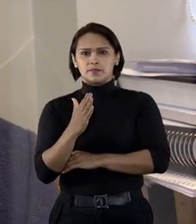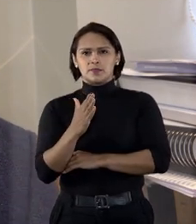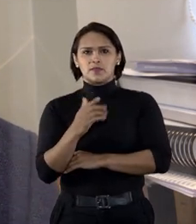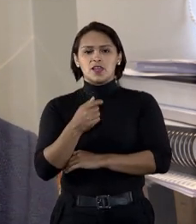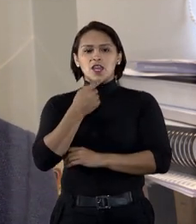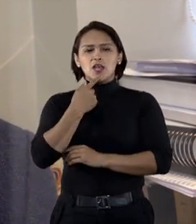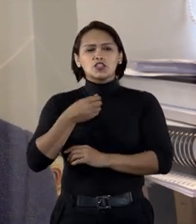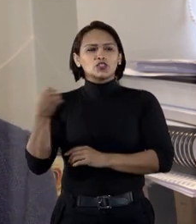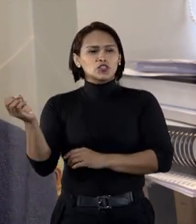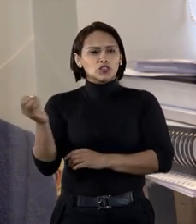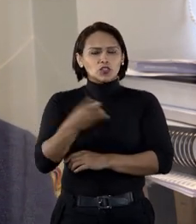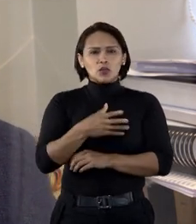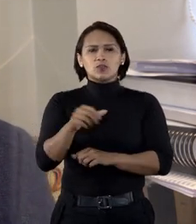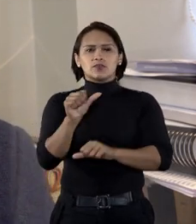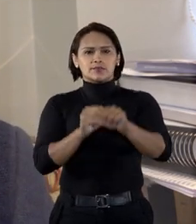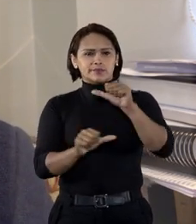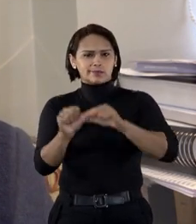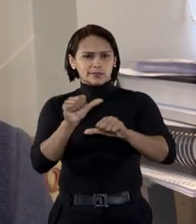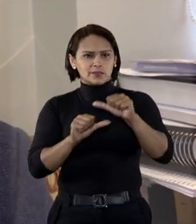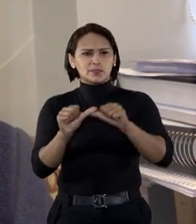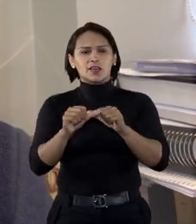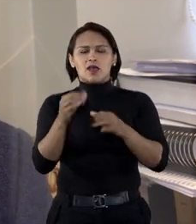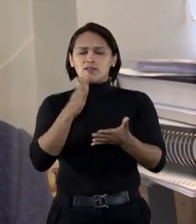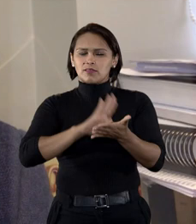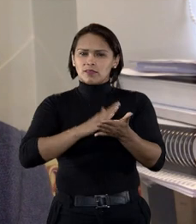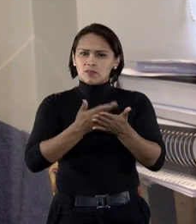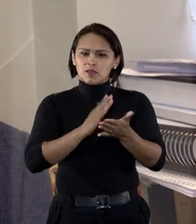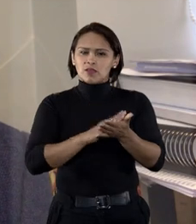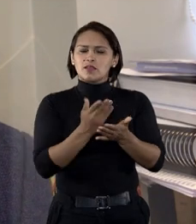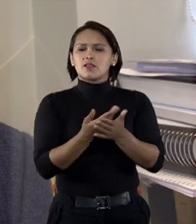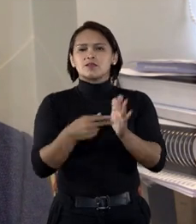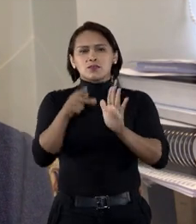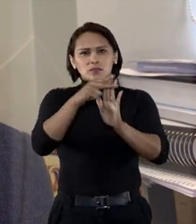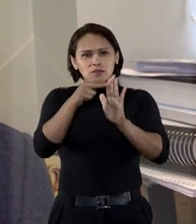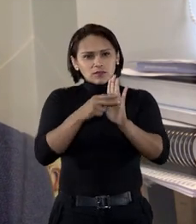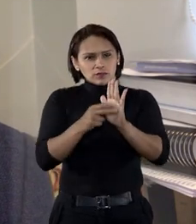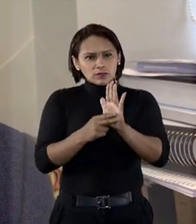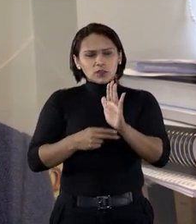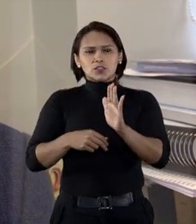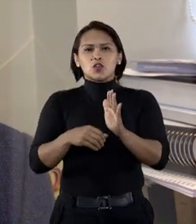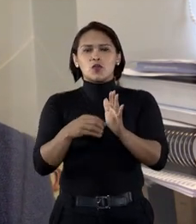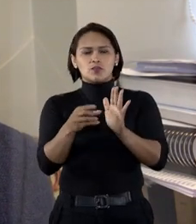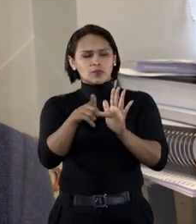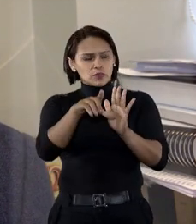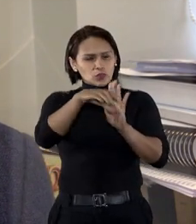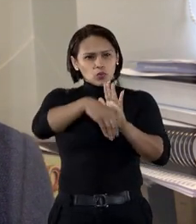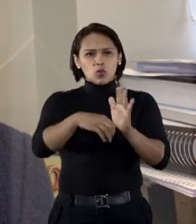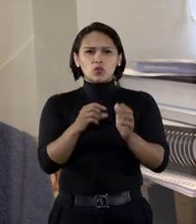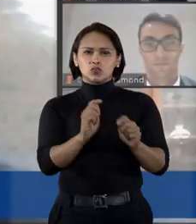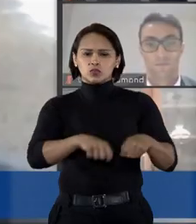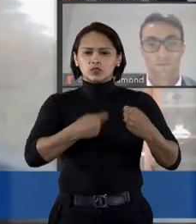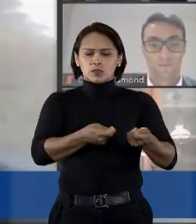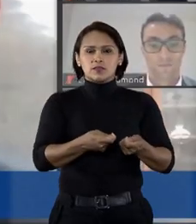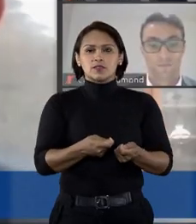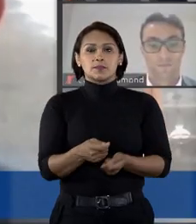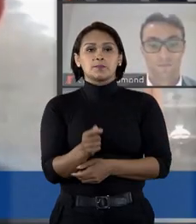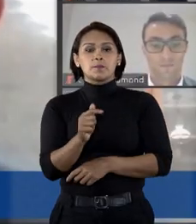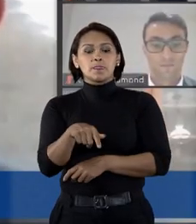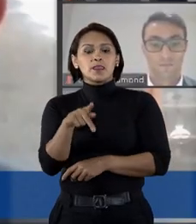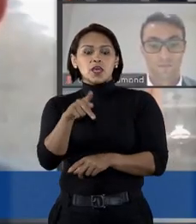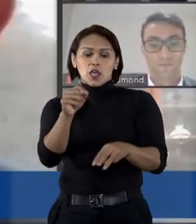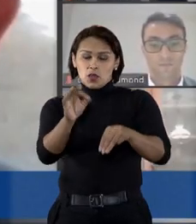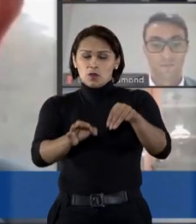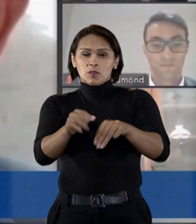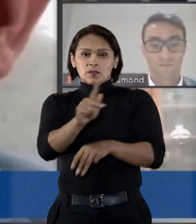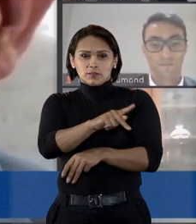de atualização da interpretação das normas do Código de Defesa do Consumidor. O ministro Humberto